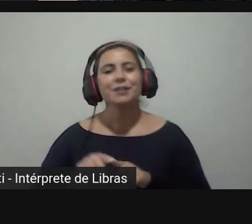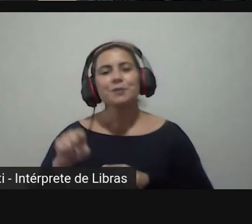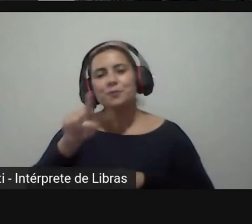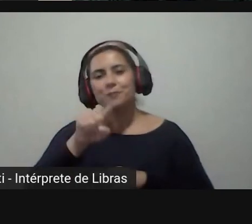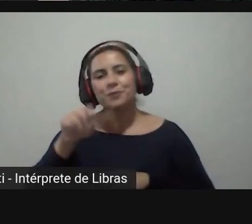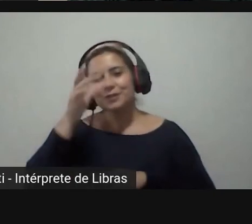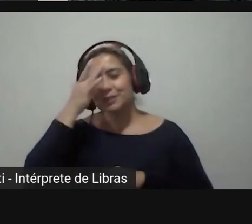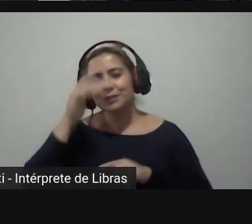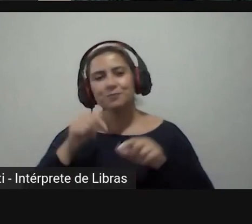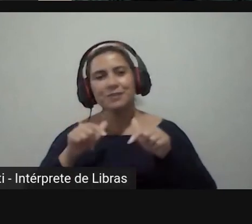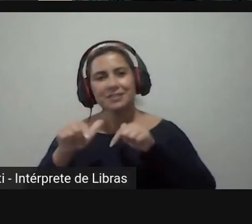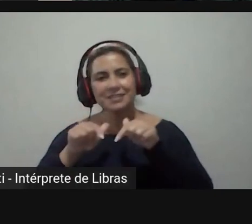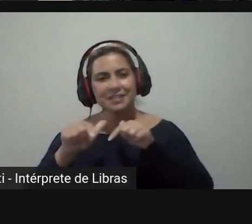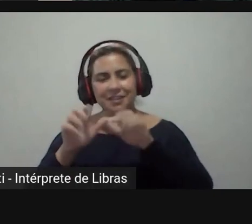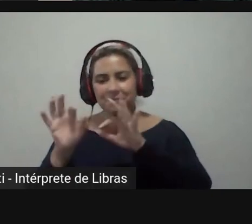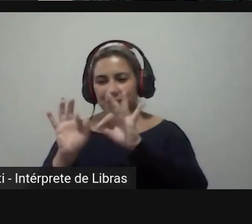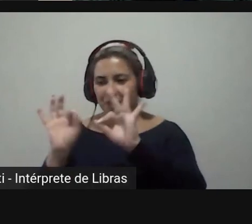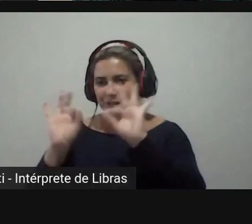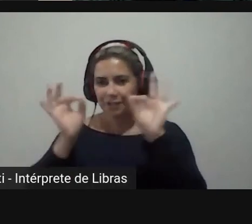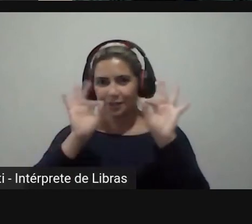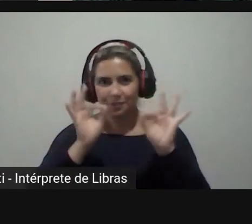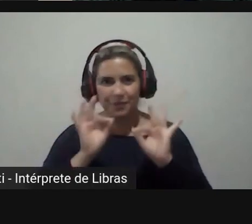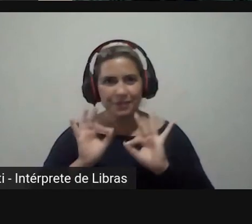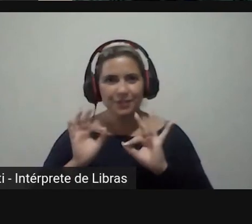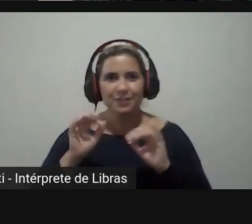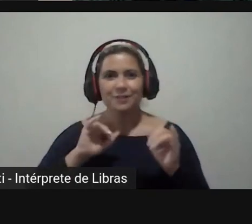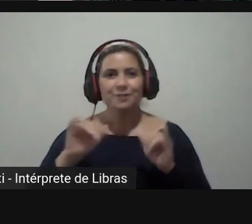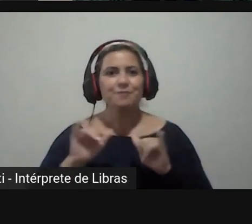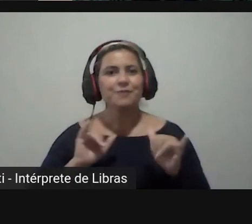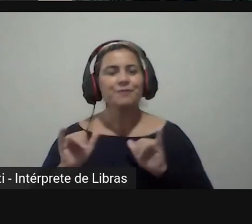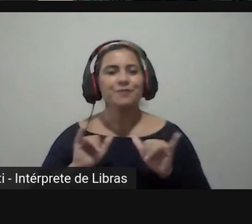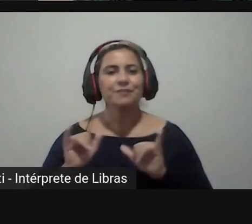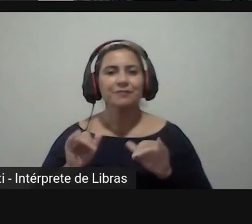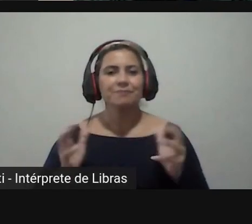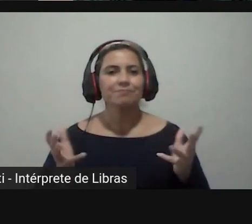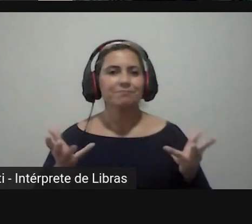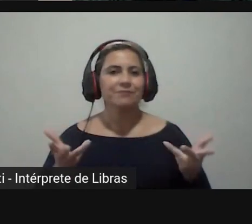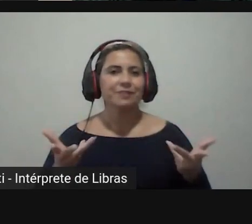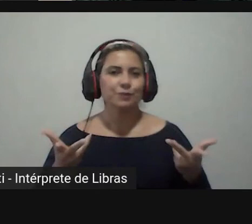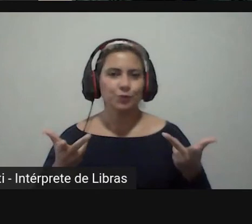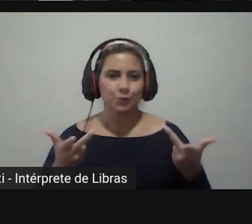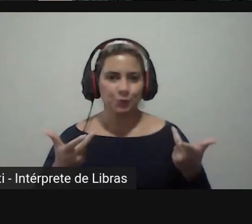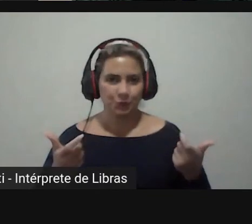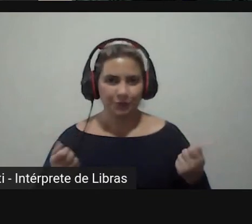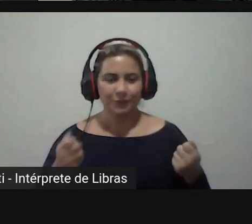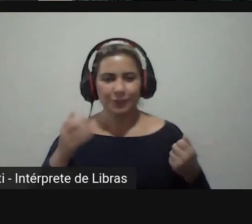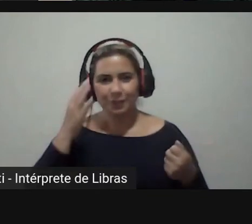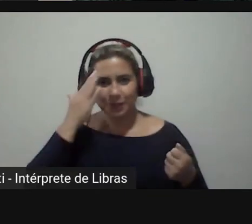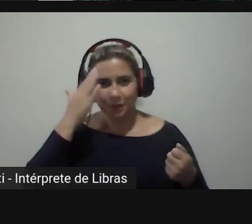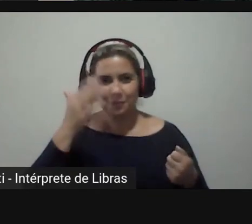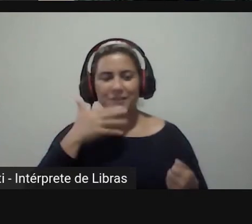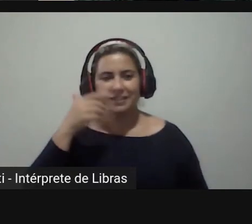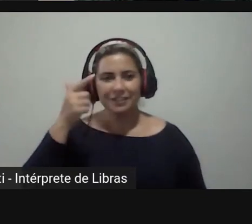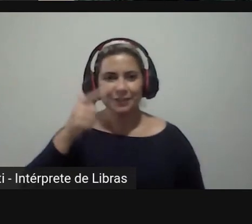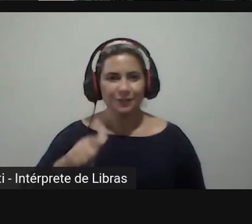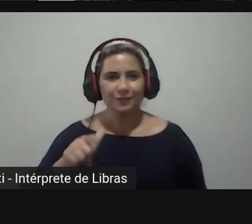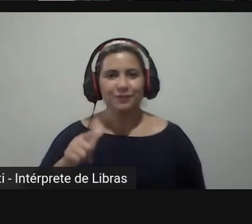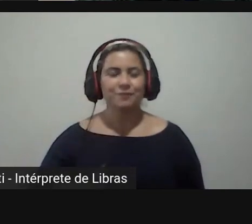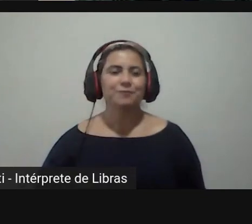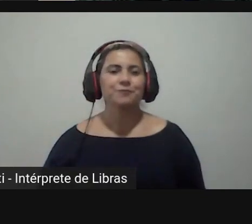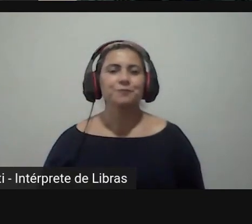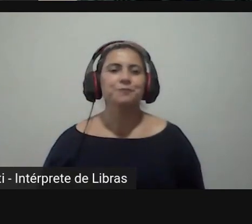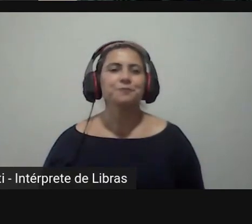trabalham com a organização com a disponibilização de informação que para nós ela é fundamental muito obrigado mais uma vez obrigado